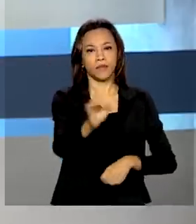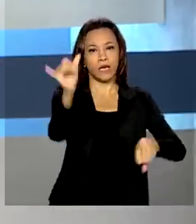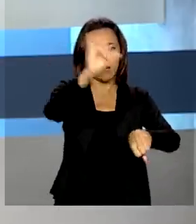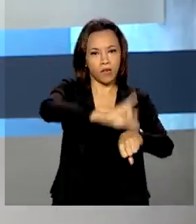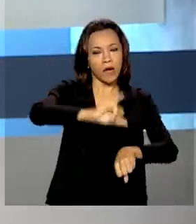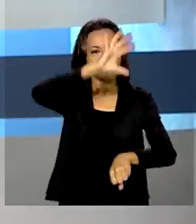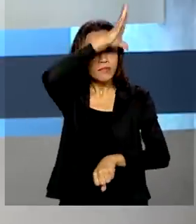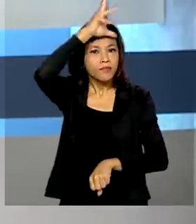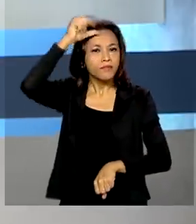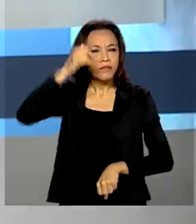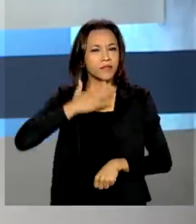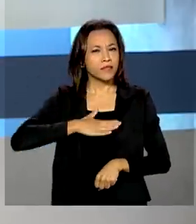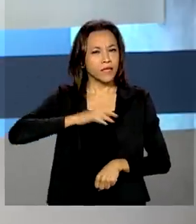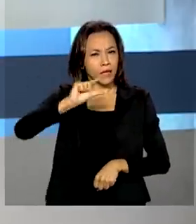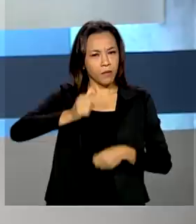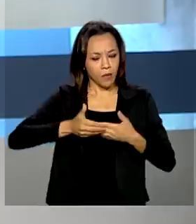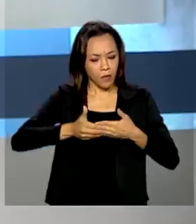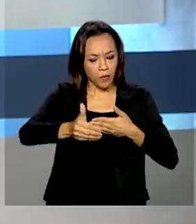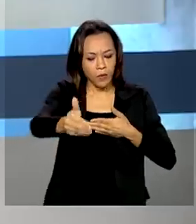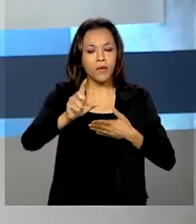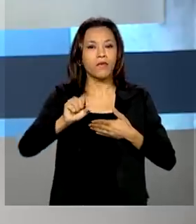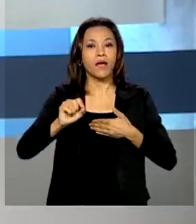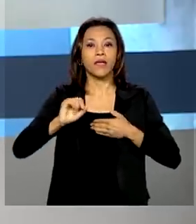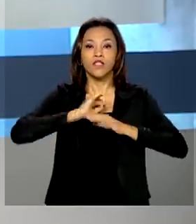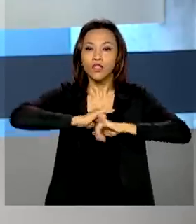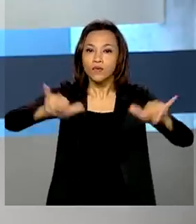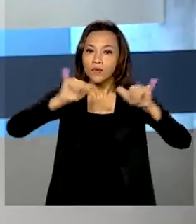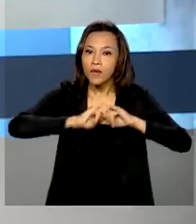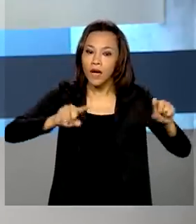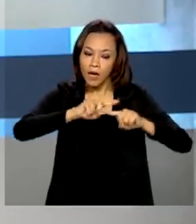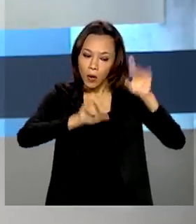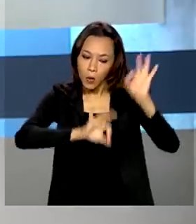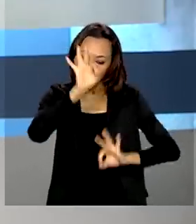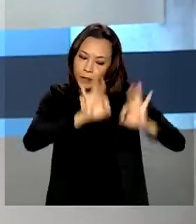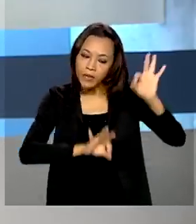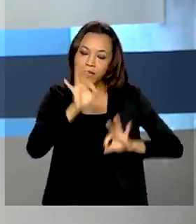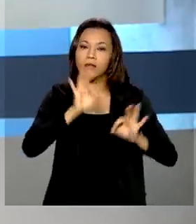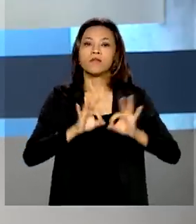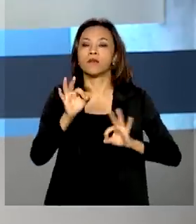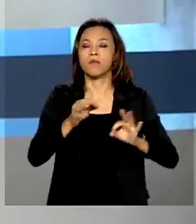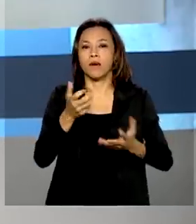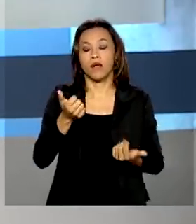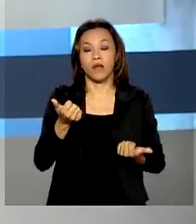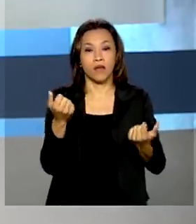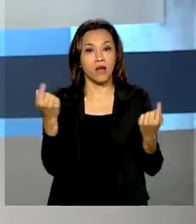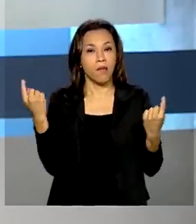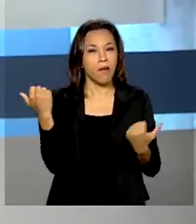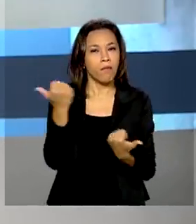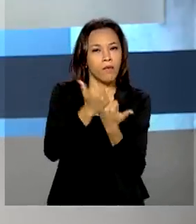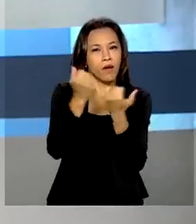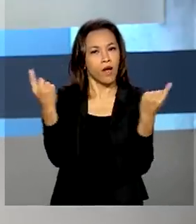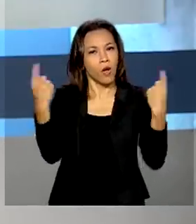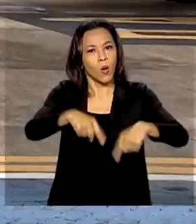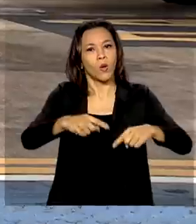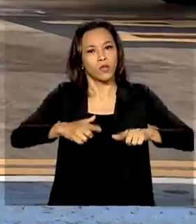apresentar ações de reforço ao plano de contingência para enfrentamento da Covid-19 no Amazonas.